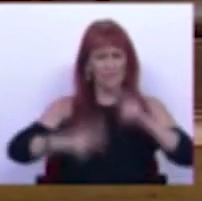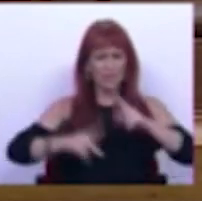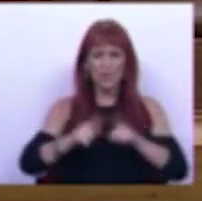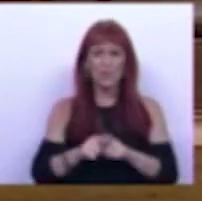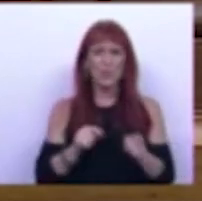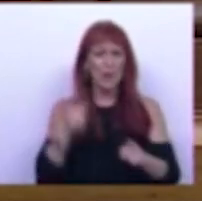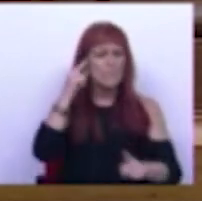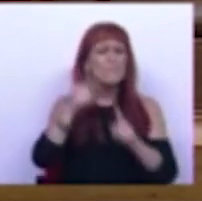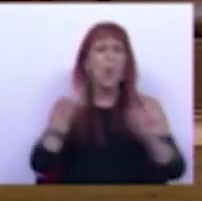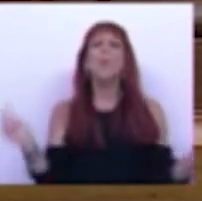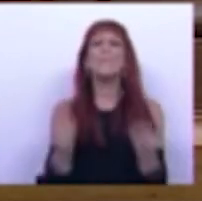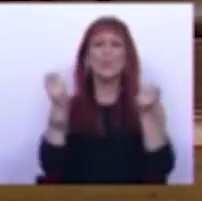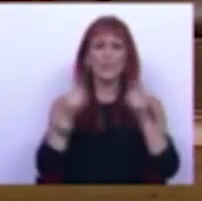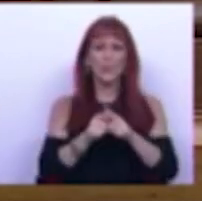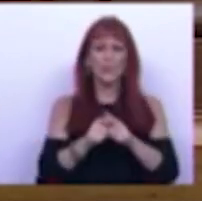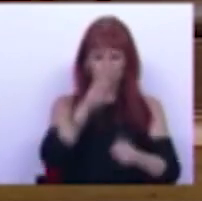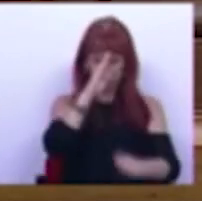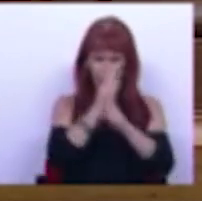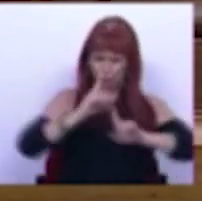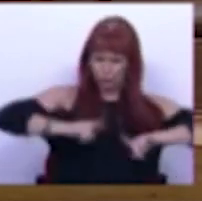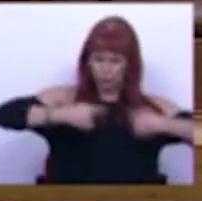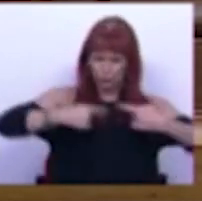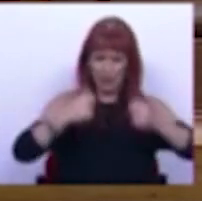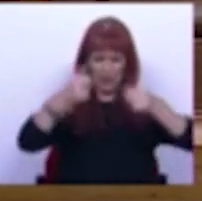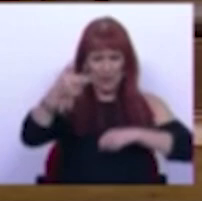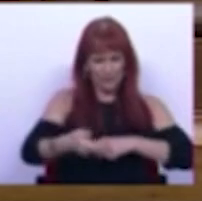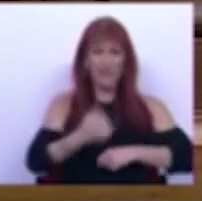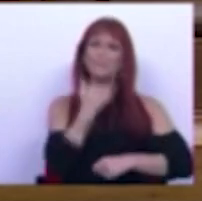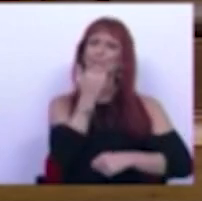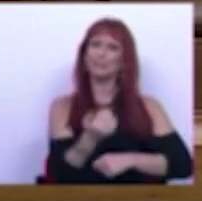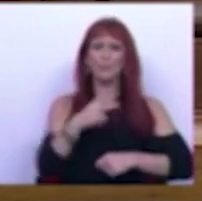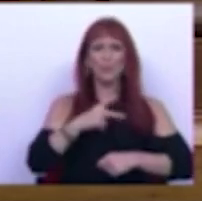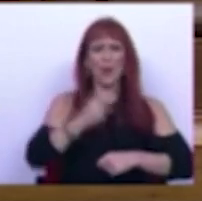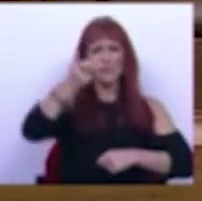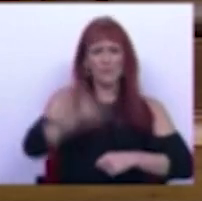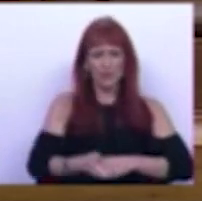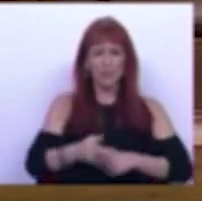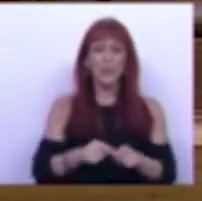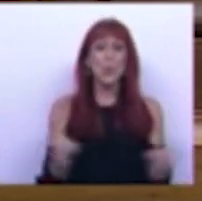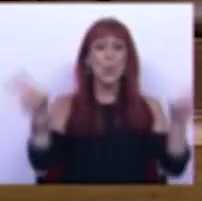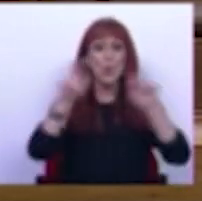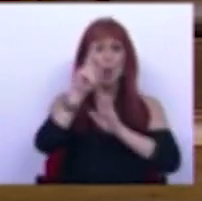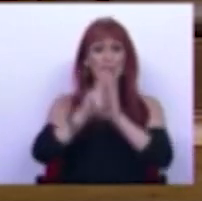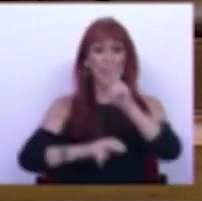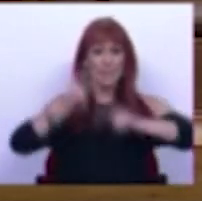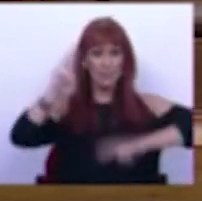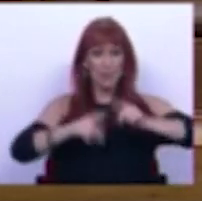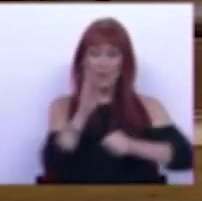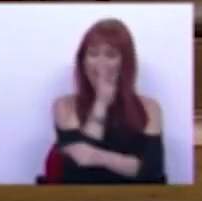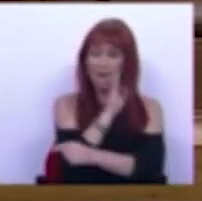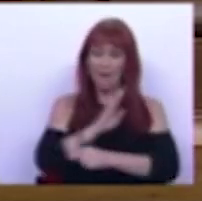no sentido de promover o empreendedorismo e de fixar talento em Portugal. O novo regime fiscal